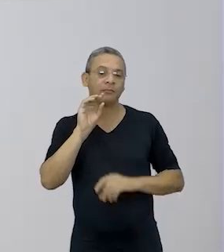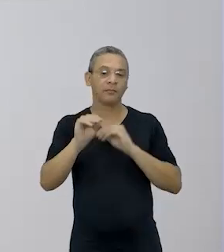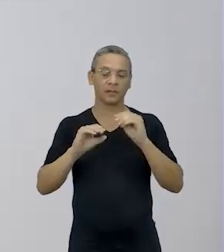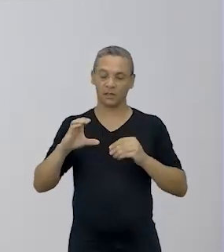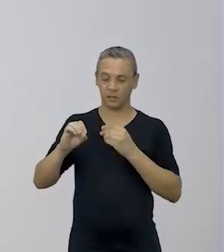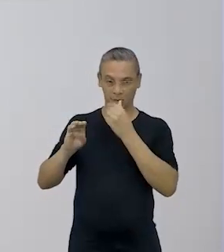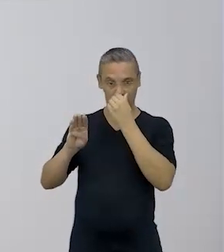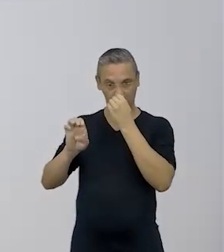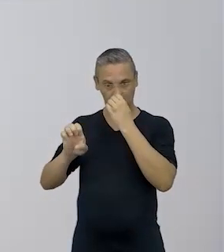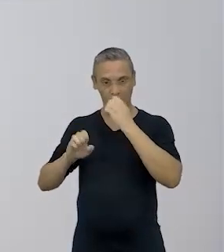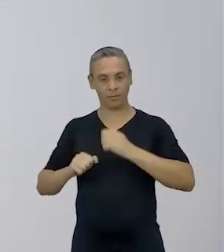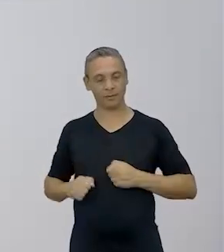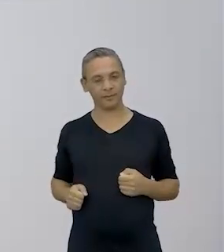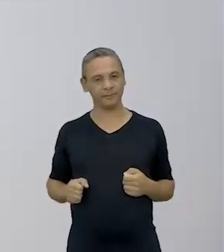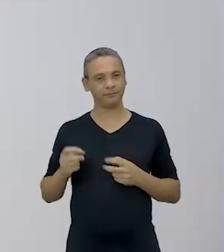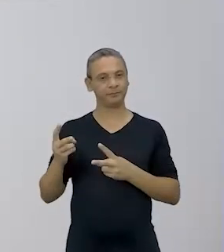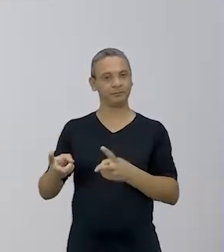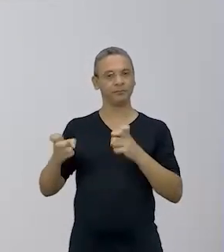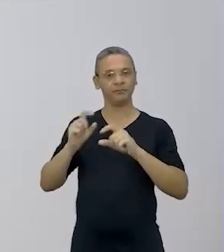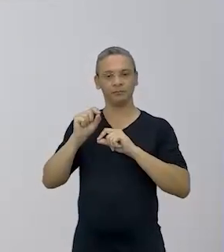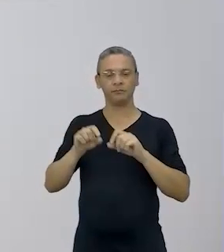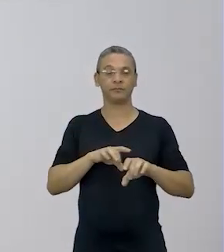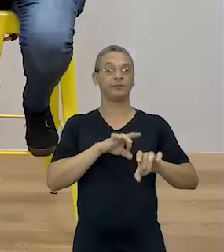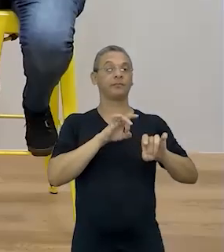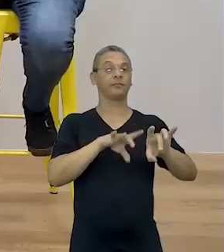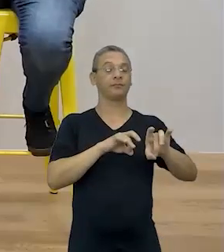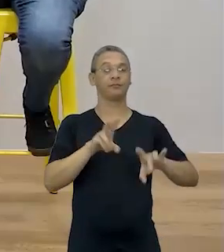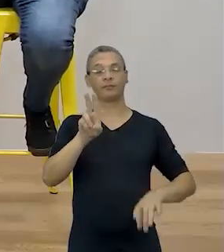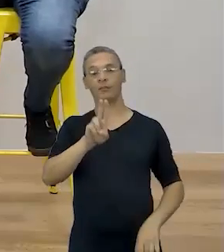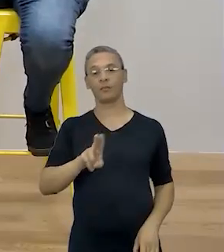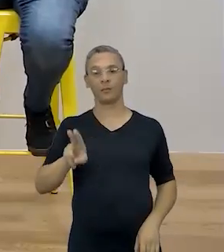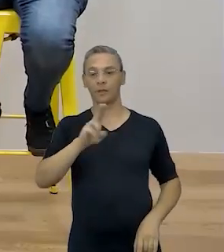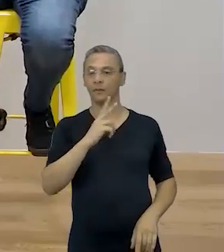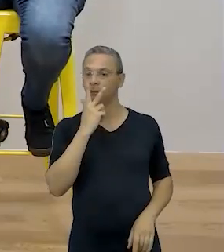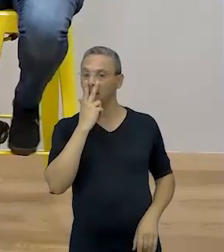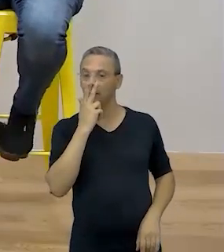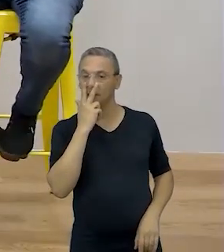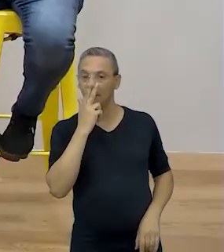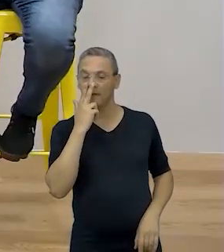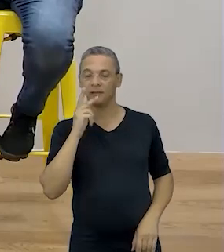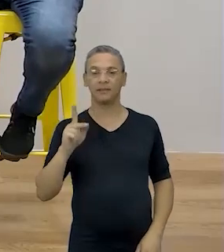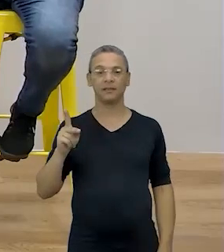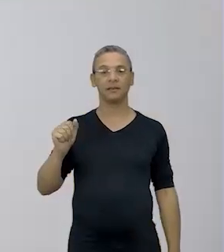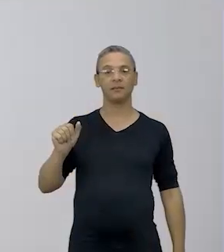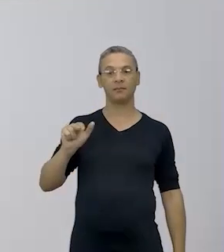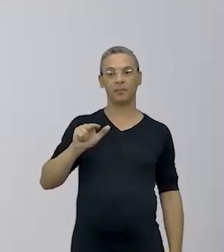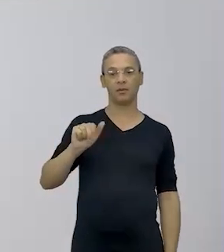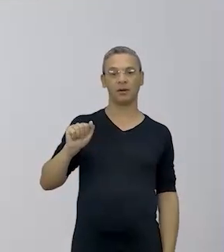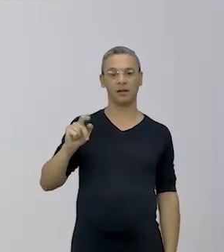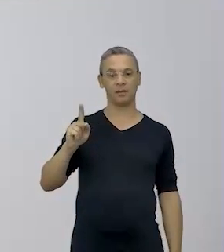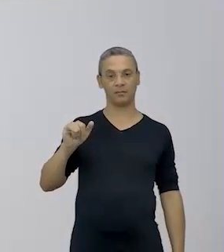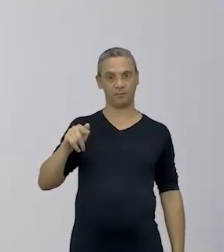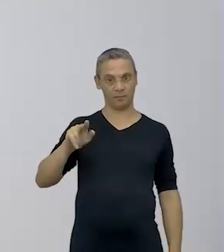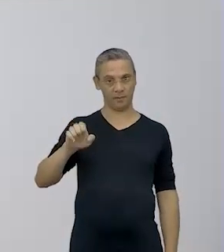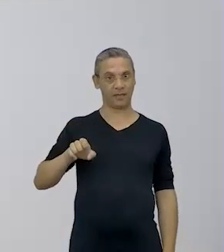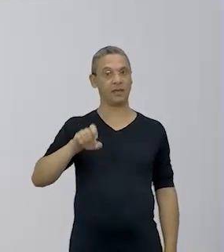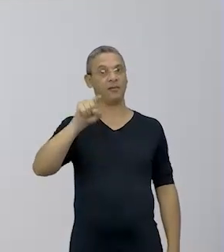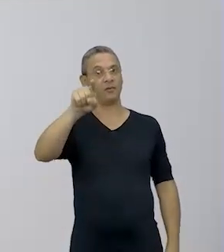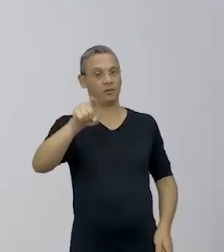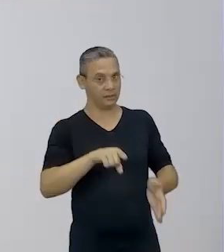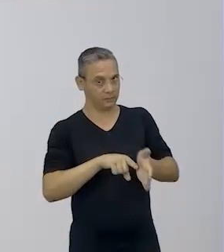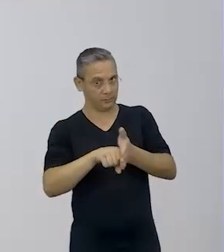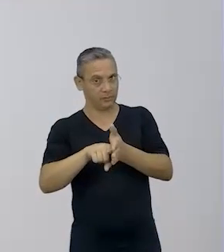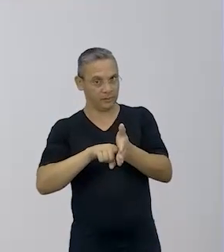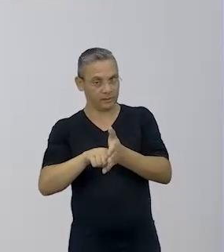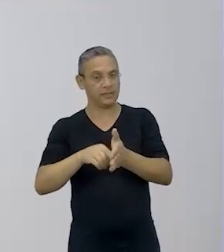COBE. Então, você percebe aí que essa técnica que foi utilizada é muito parecida com o pau-a-pique, né? Você tem que pesquisar a respeito do pau-a